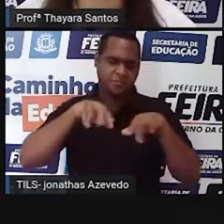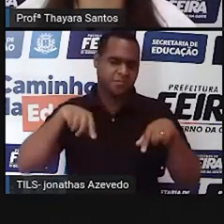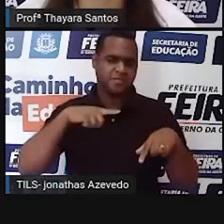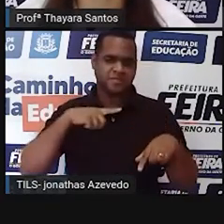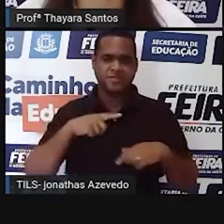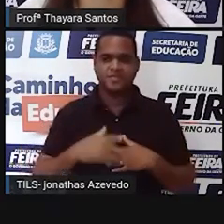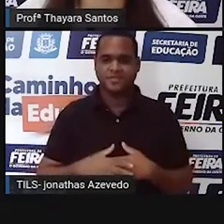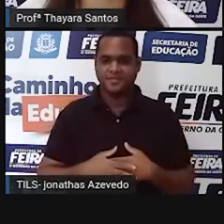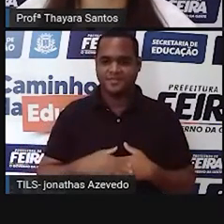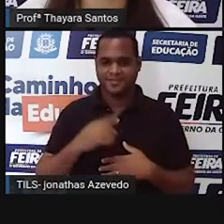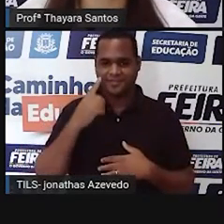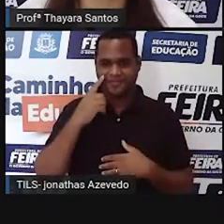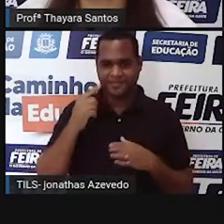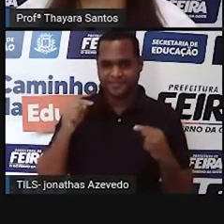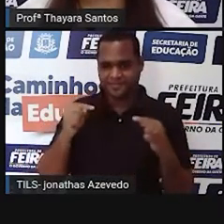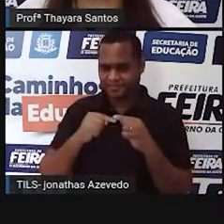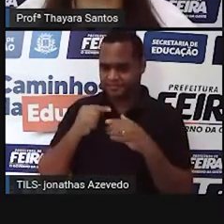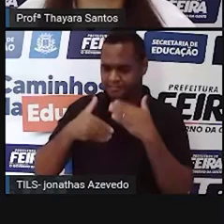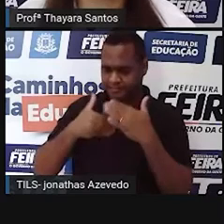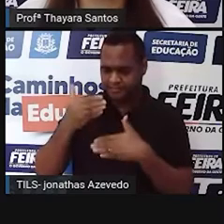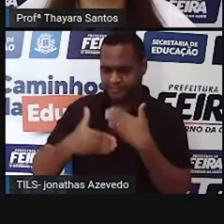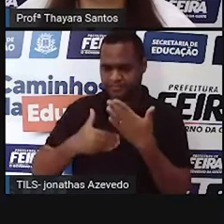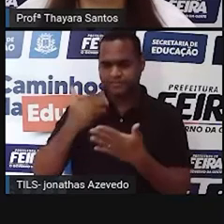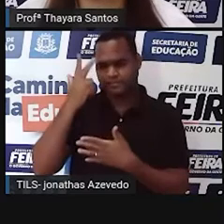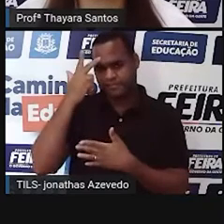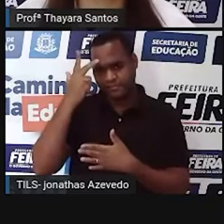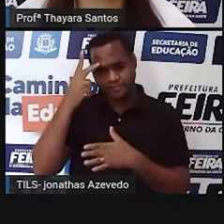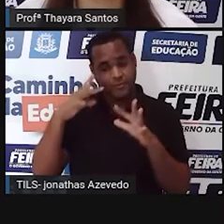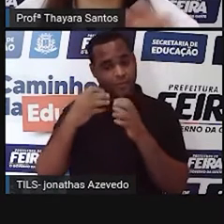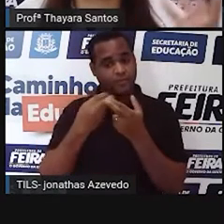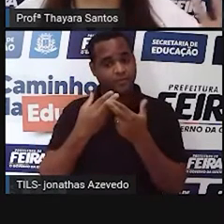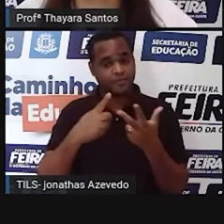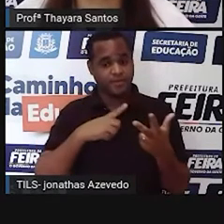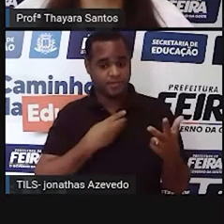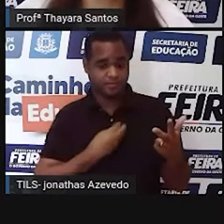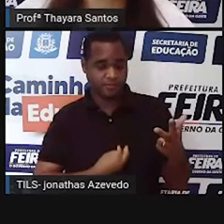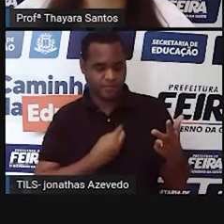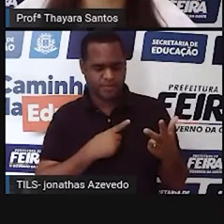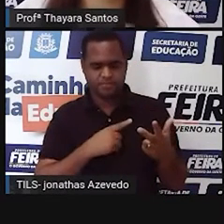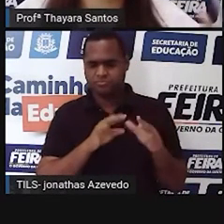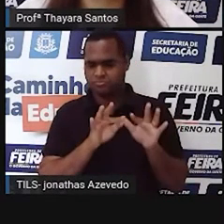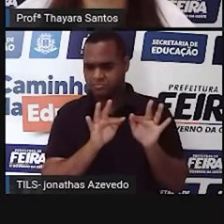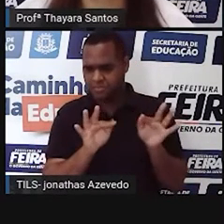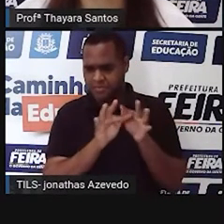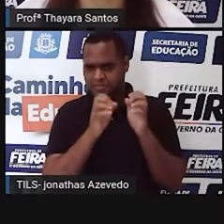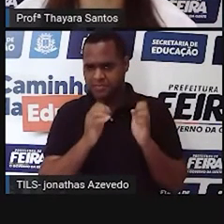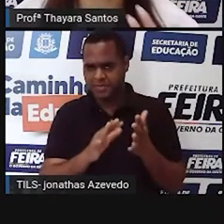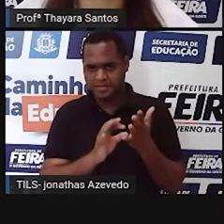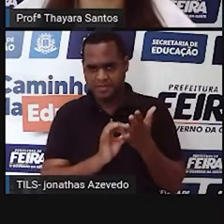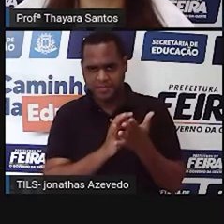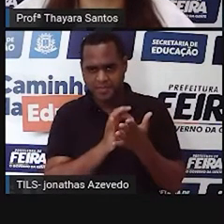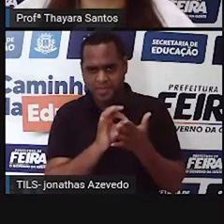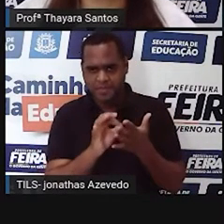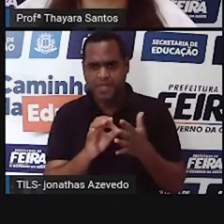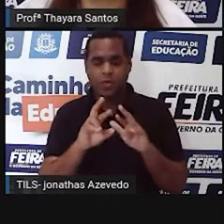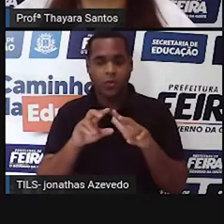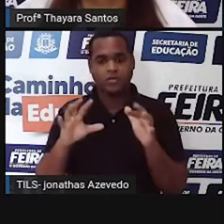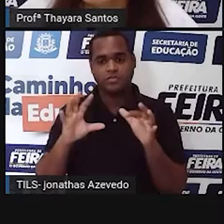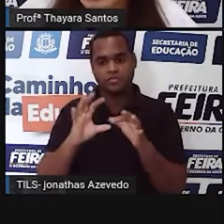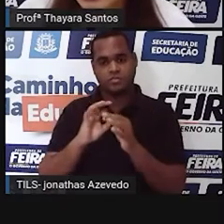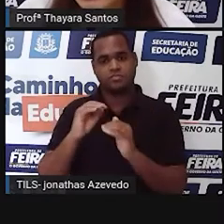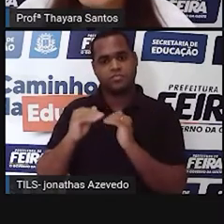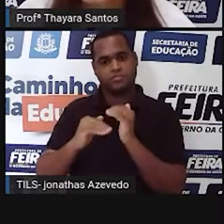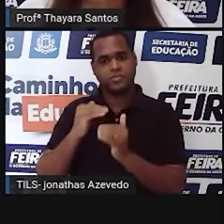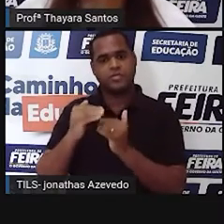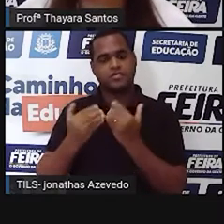A gente viu que a reprodução é processo natural de todos os seres vivos, desde os mais simples, como as bactérias, até os mais complexos, como